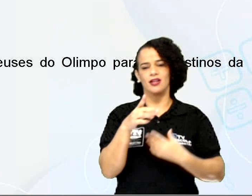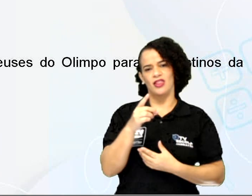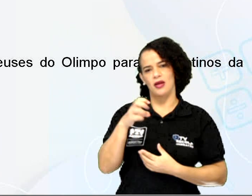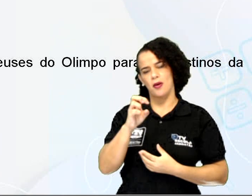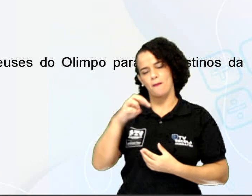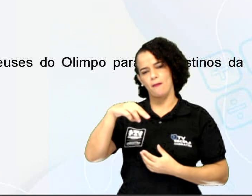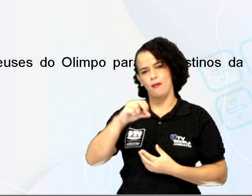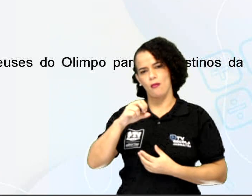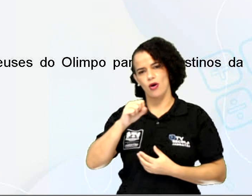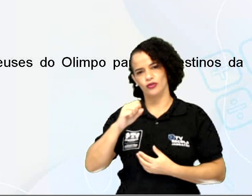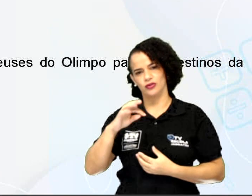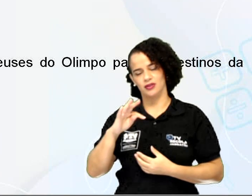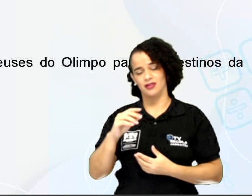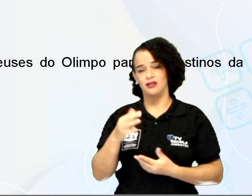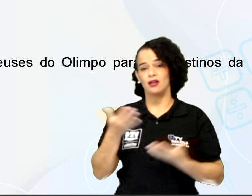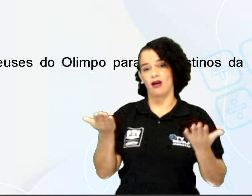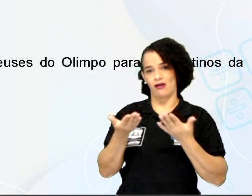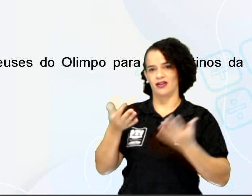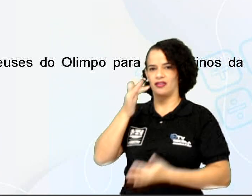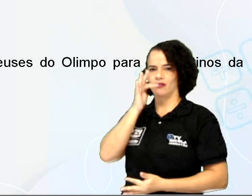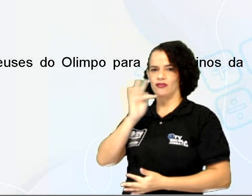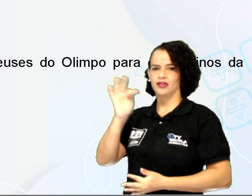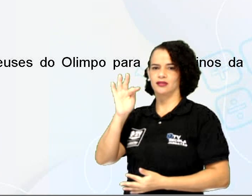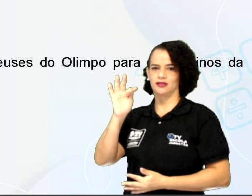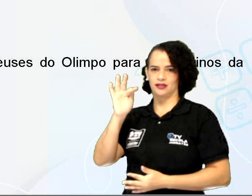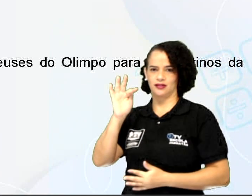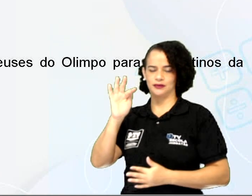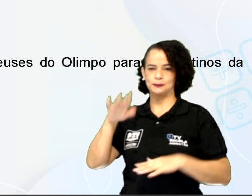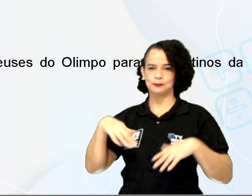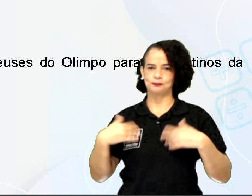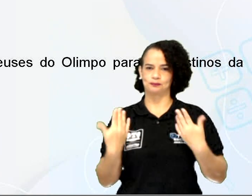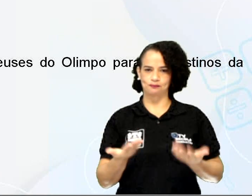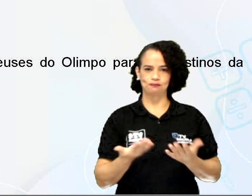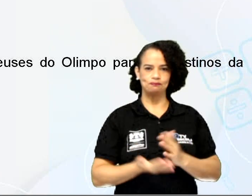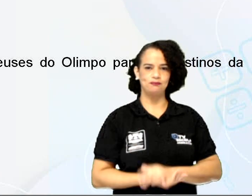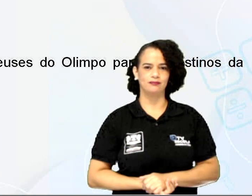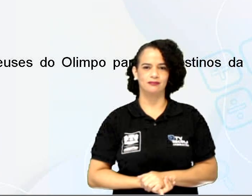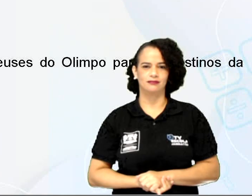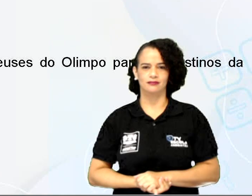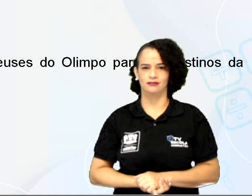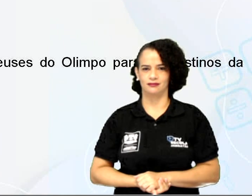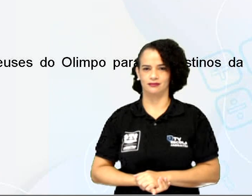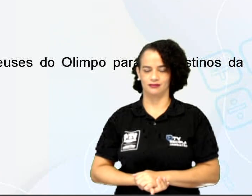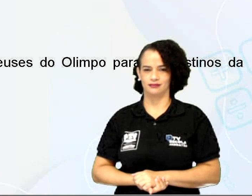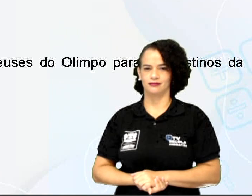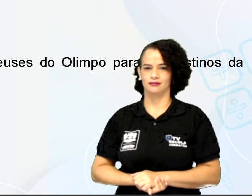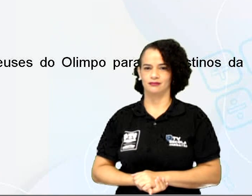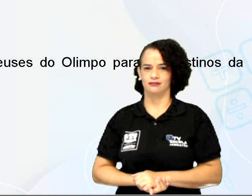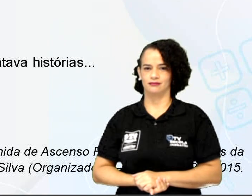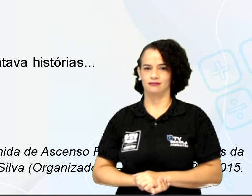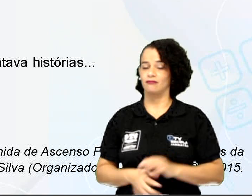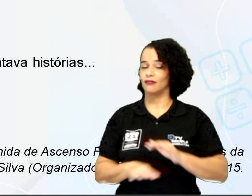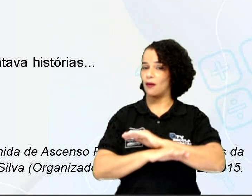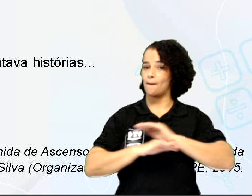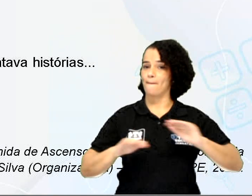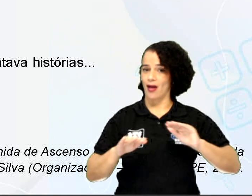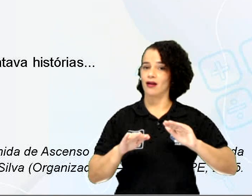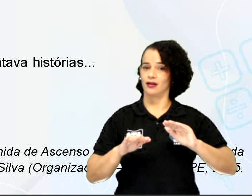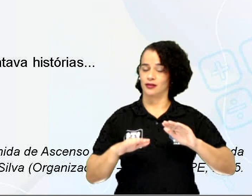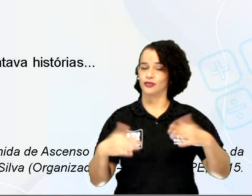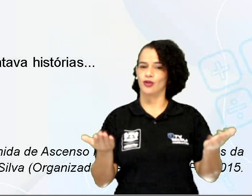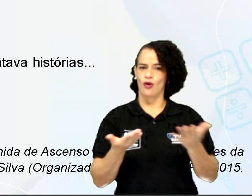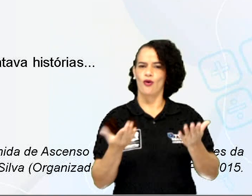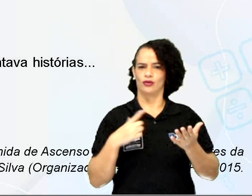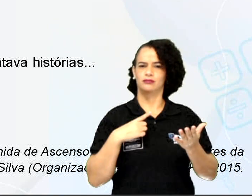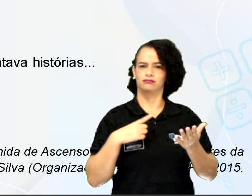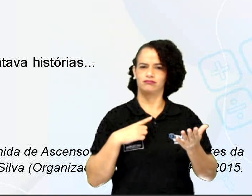Agora, a de francês. Quando lê Christiane avec a pur sur la terre. Basta! Hoje